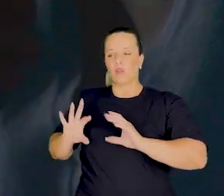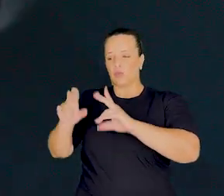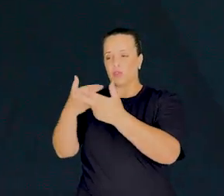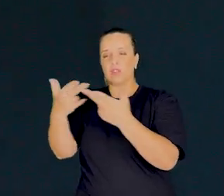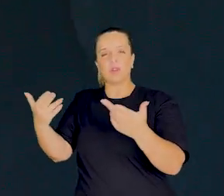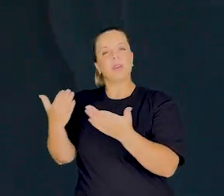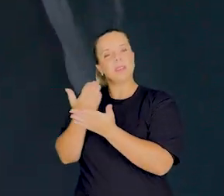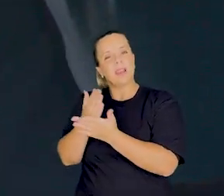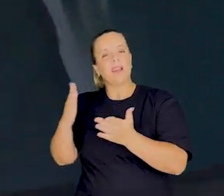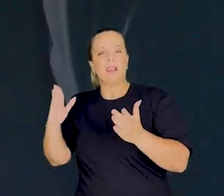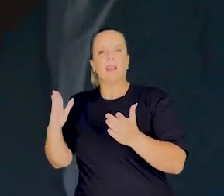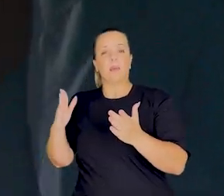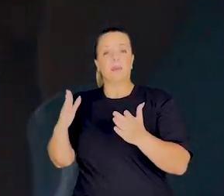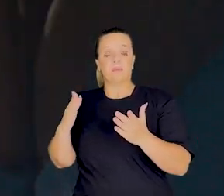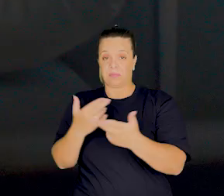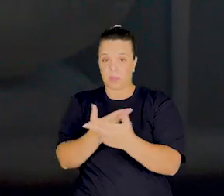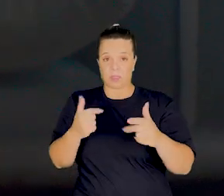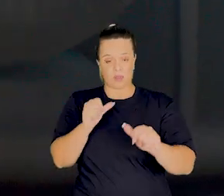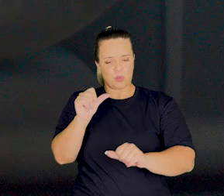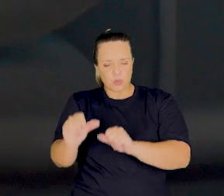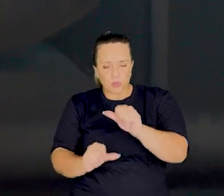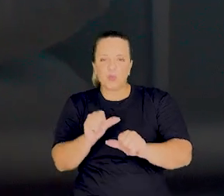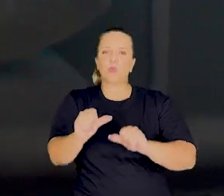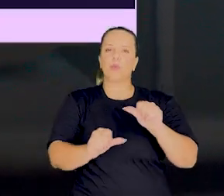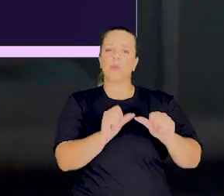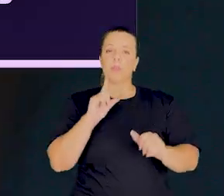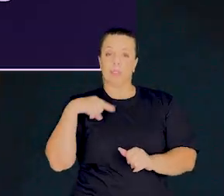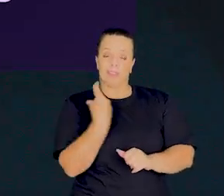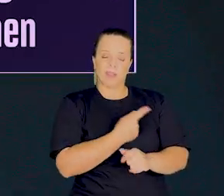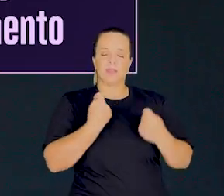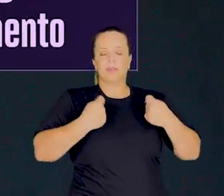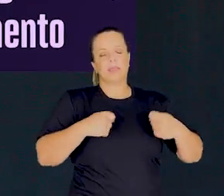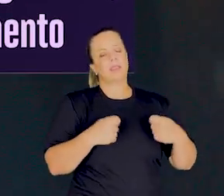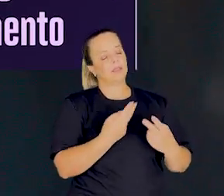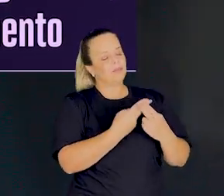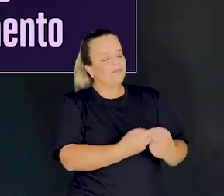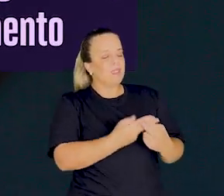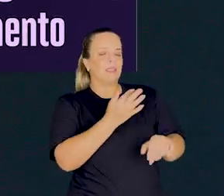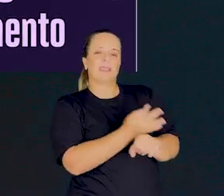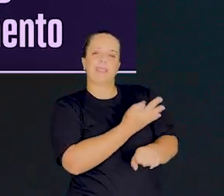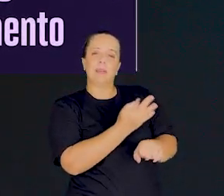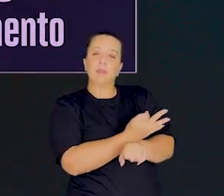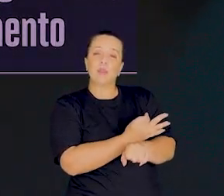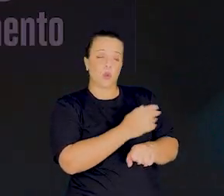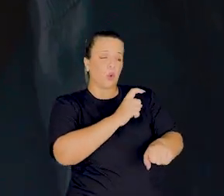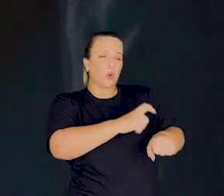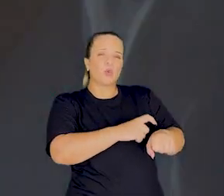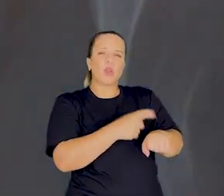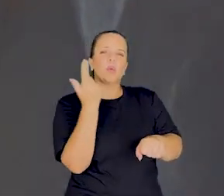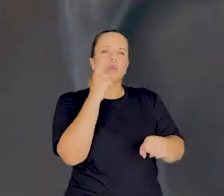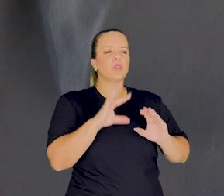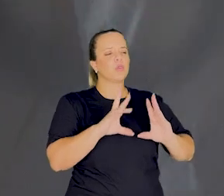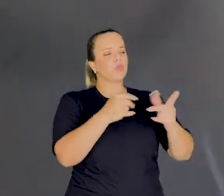Dizem que tudo passa, que as coisas mudam, que a gente deve ter paciência, que o tempo coloca